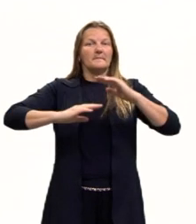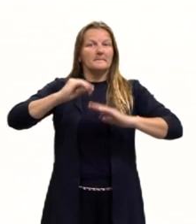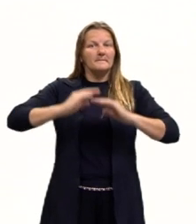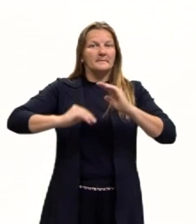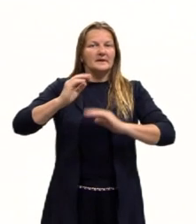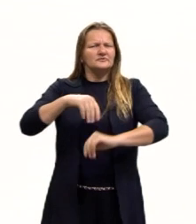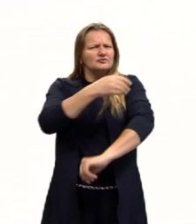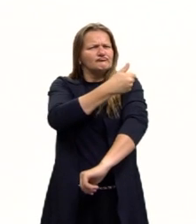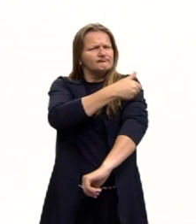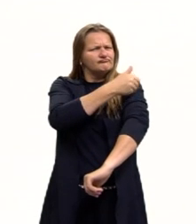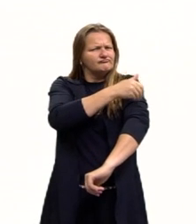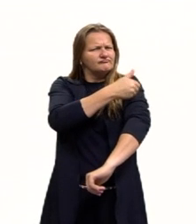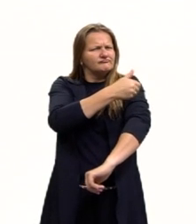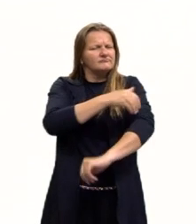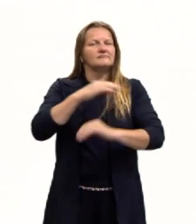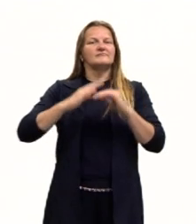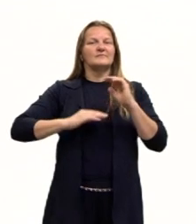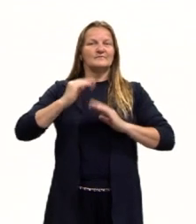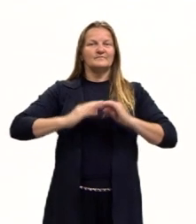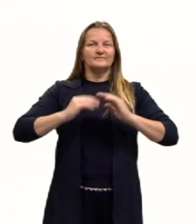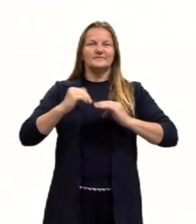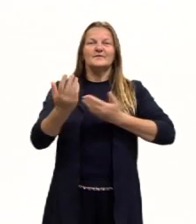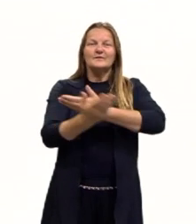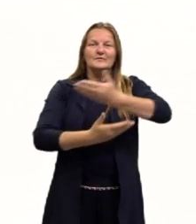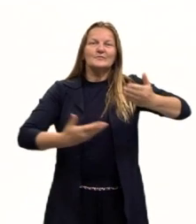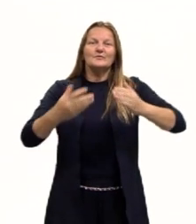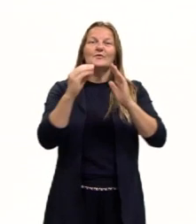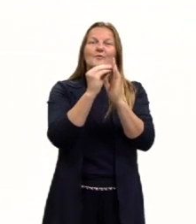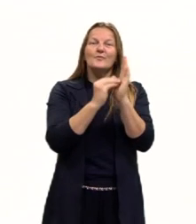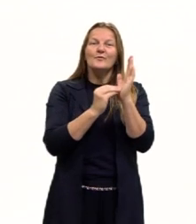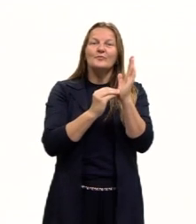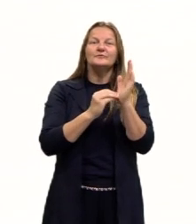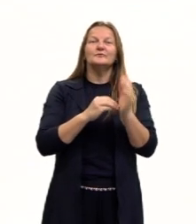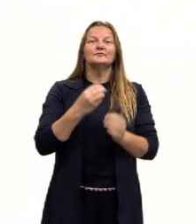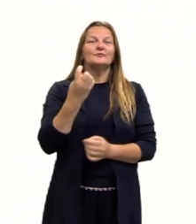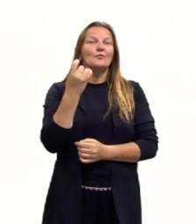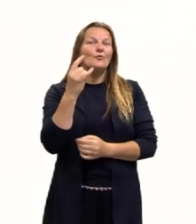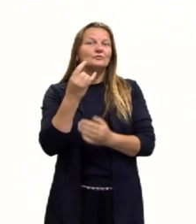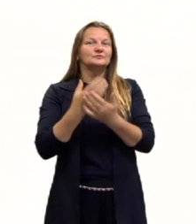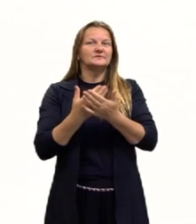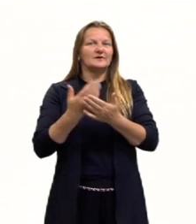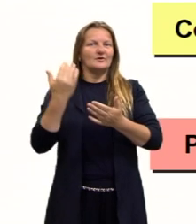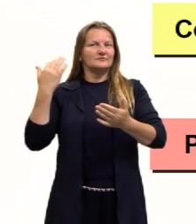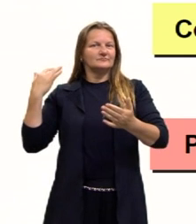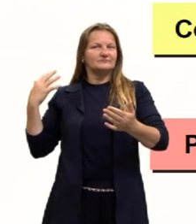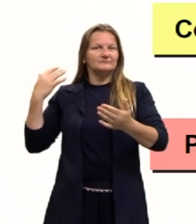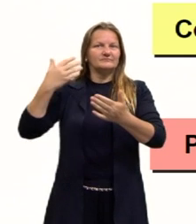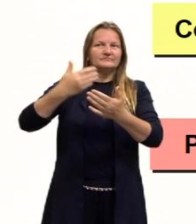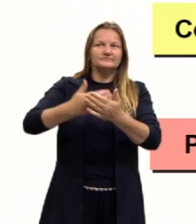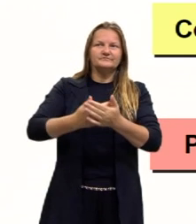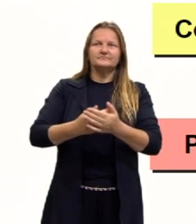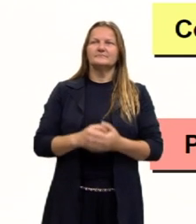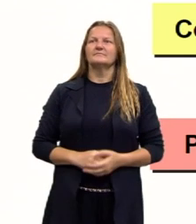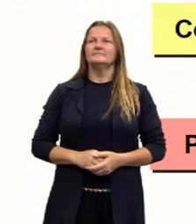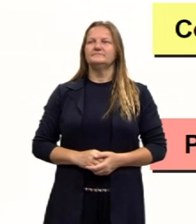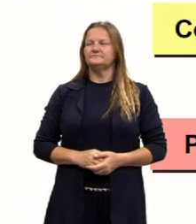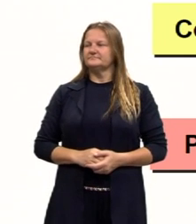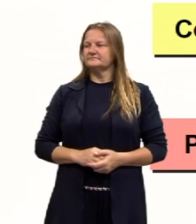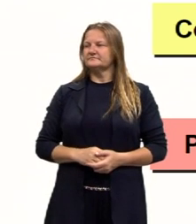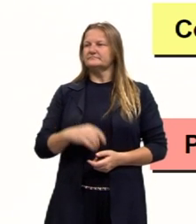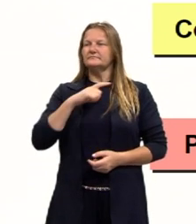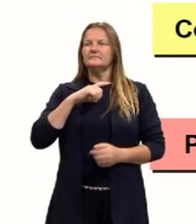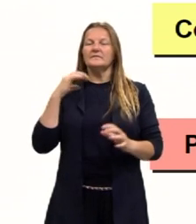praticada, né? Envolvendo os conteúdos então das últimas aulas. E aí nós temos esse